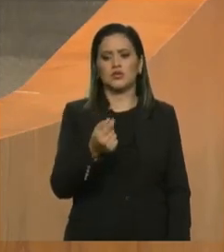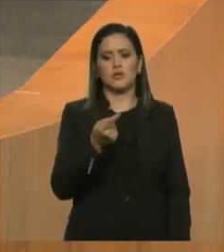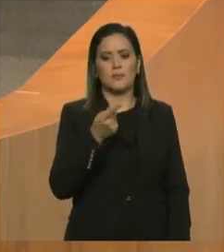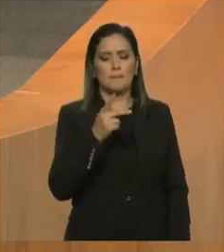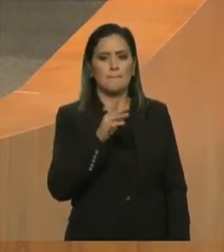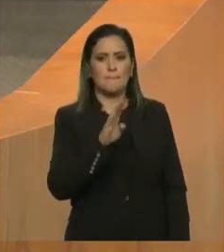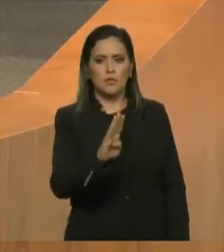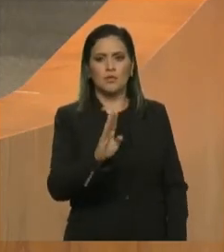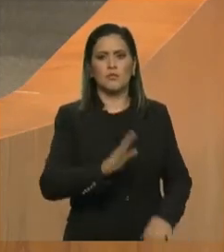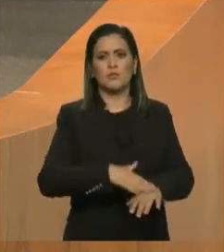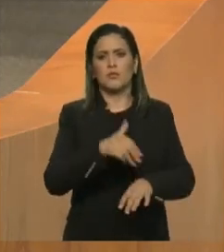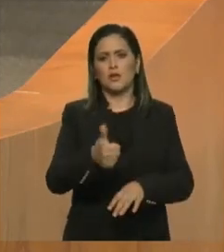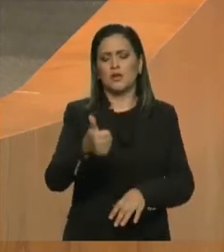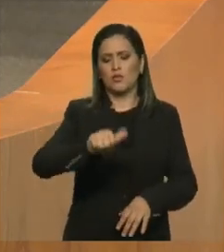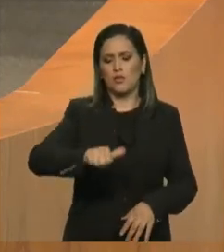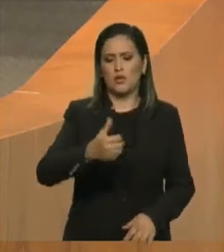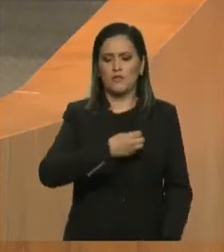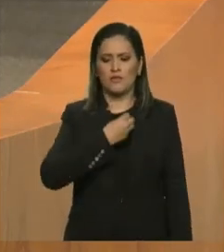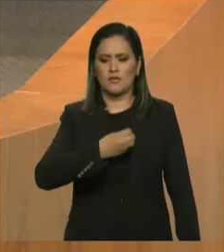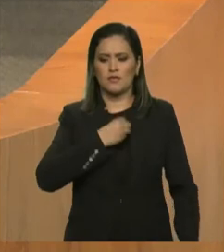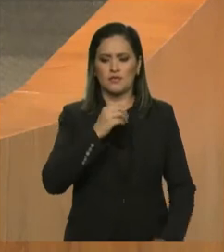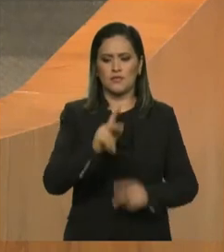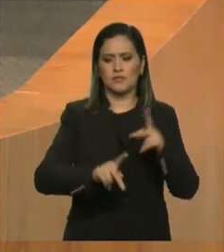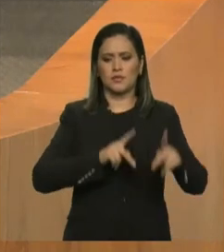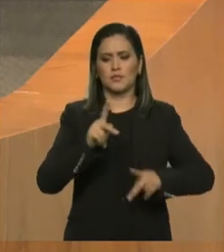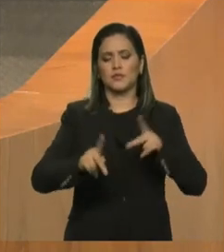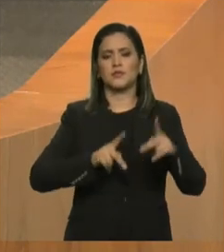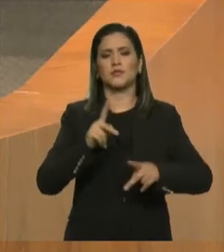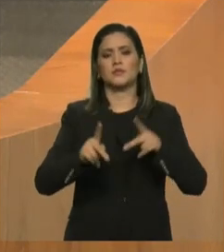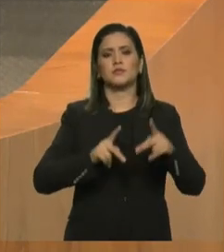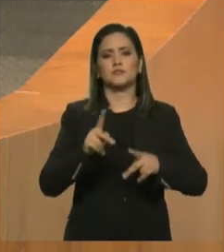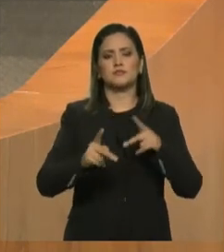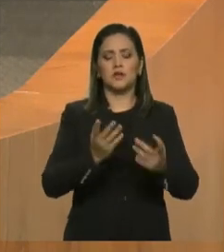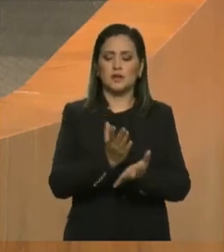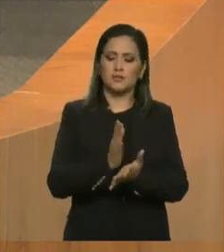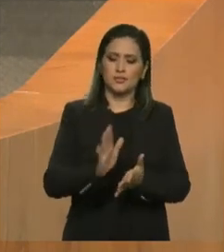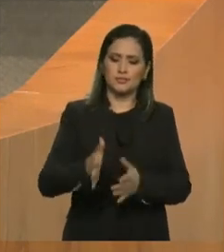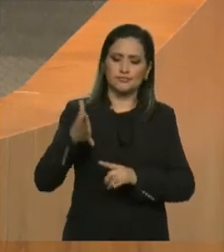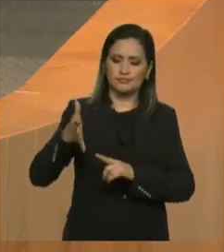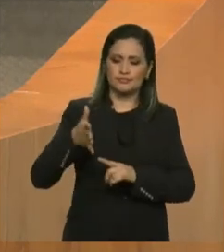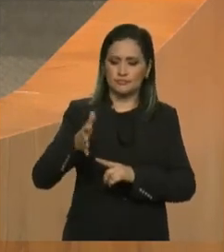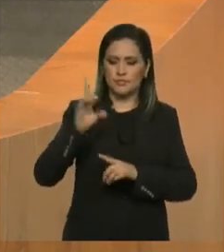da qualidade de vida da população. É o que tinha para o momento. Que Deus abençoe a todos. Deus abençoe que Deus abençoe a